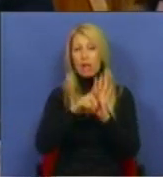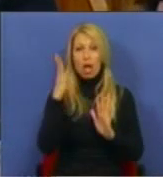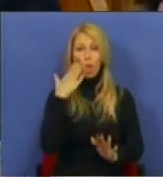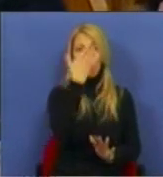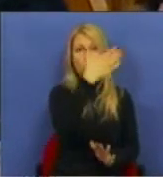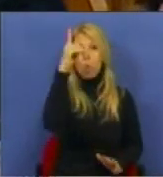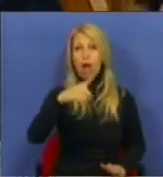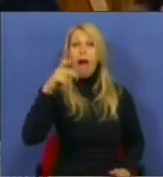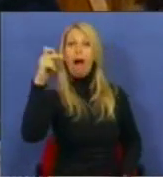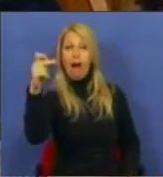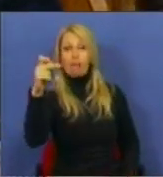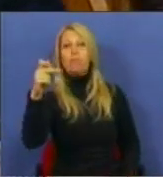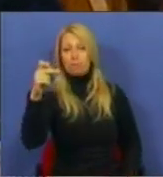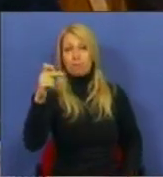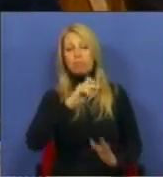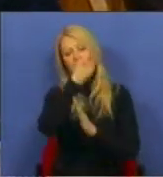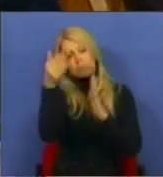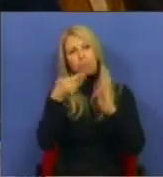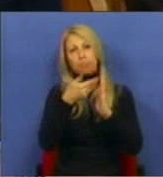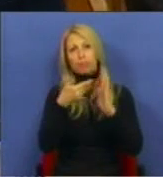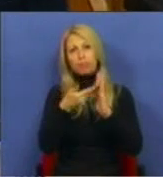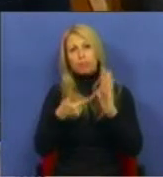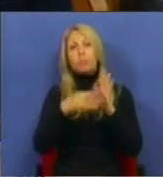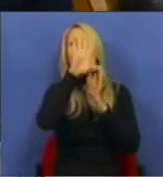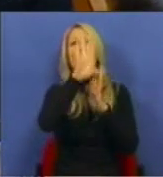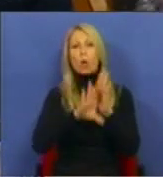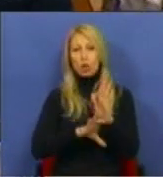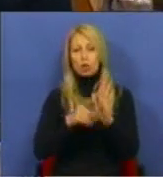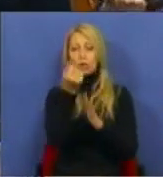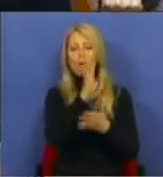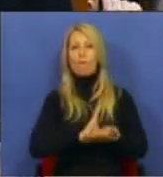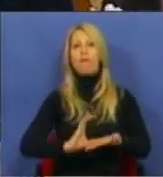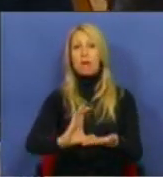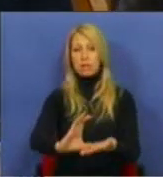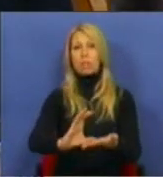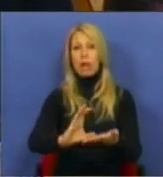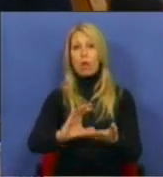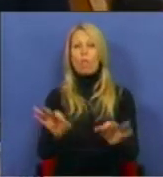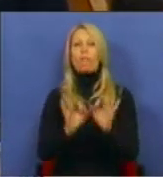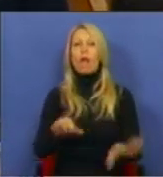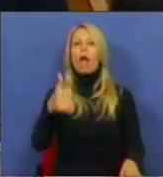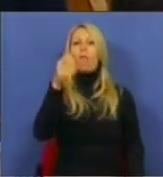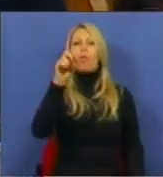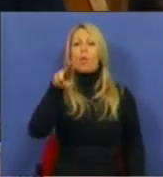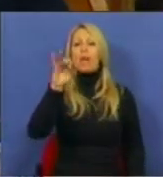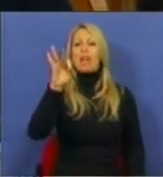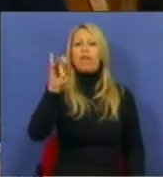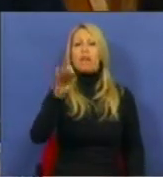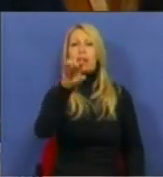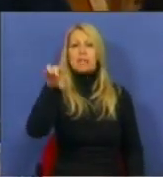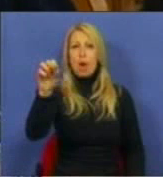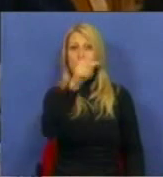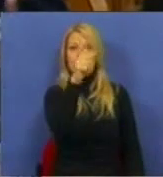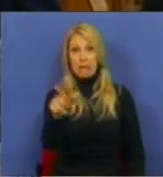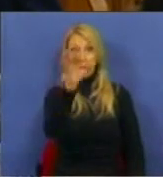introduza condições para um financiamento, uma bonificação a 100% dos juros, que não